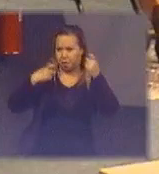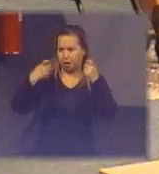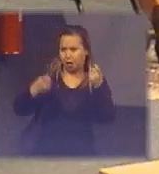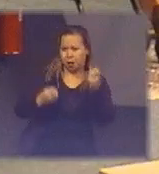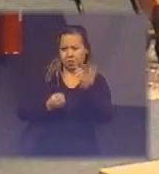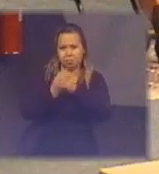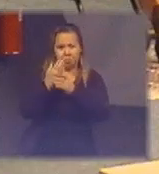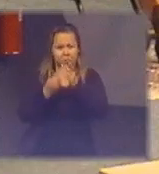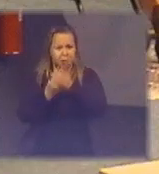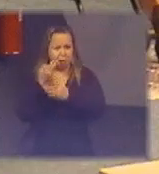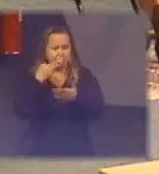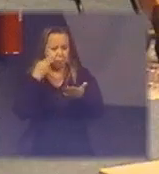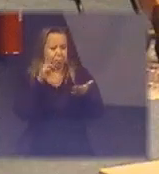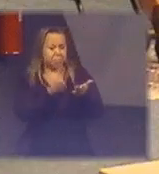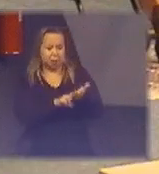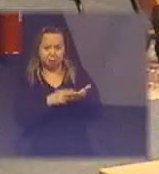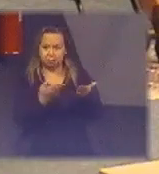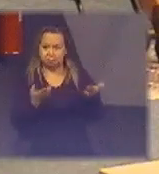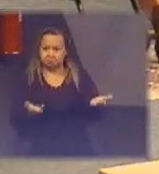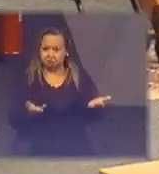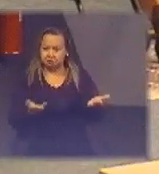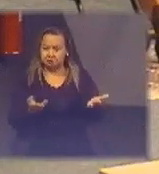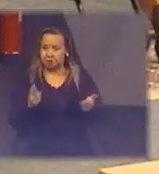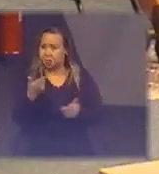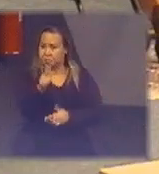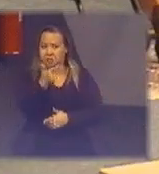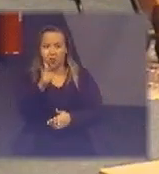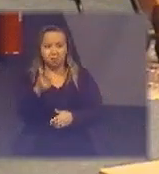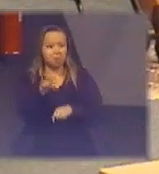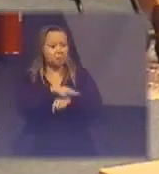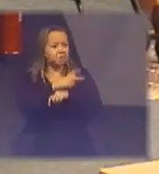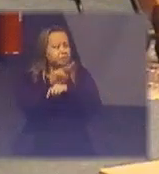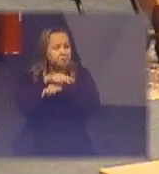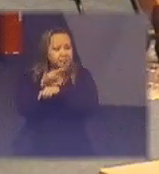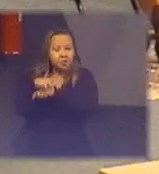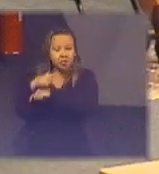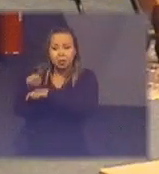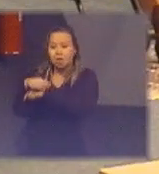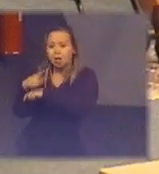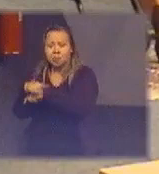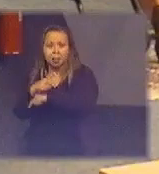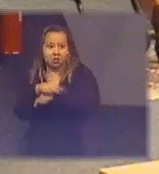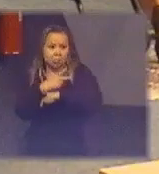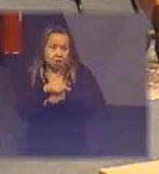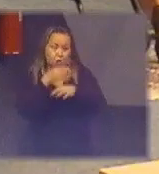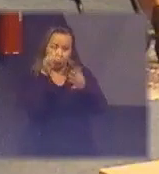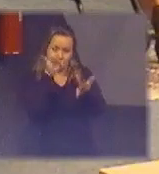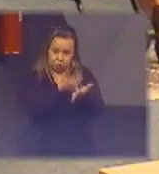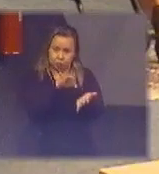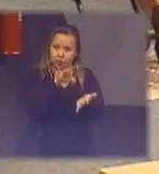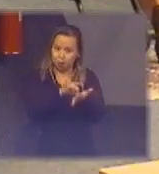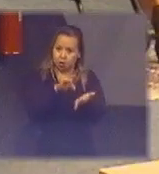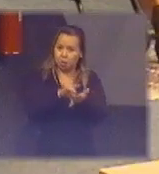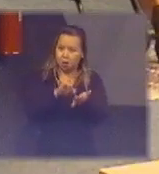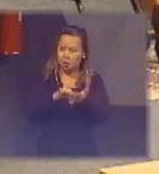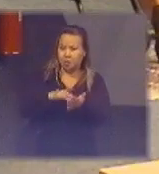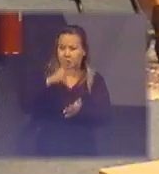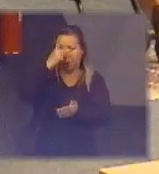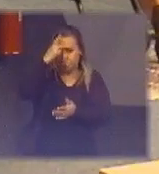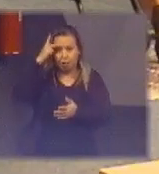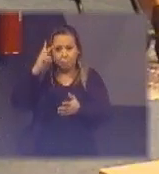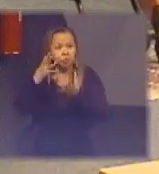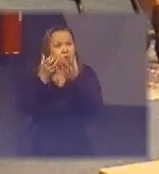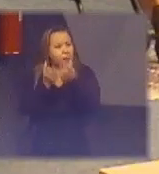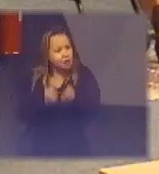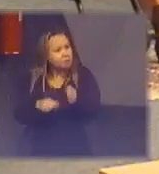coloca o selo e não existe uma fiscalização efetiva se realmente a pessoa atende esses